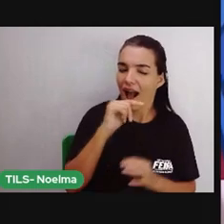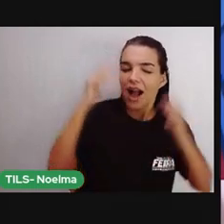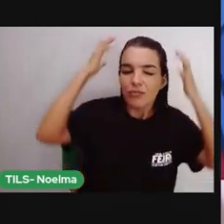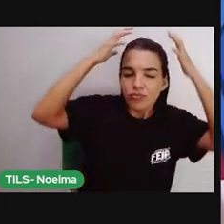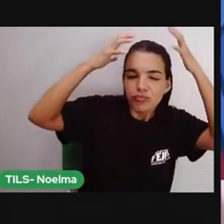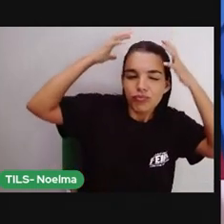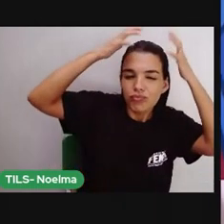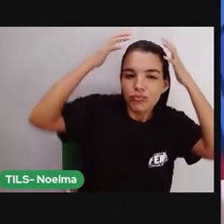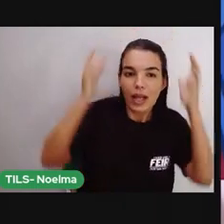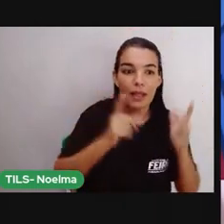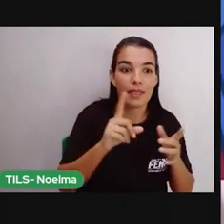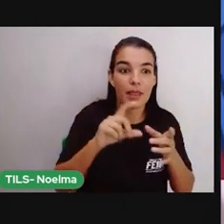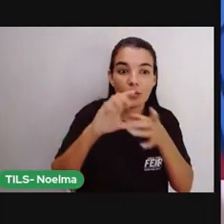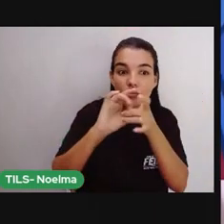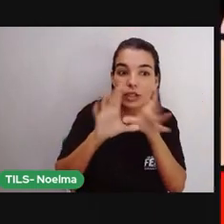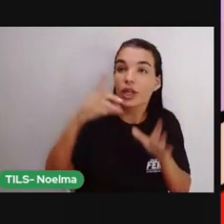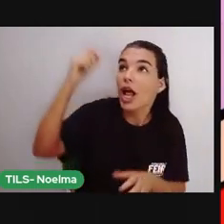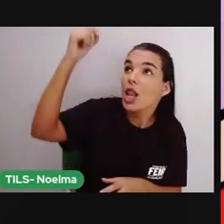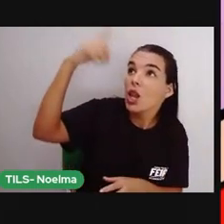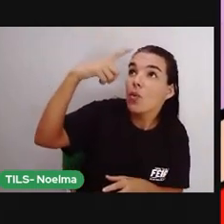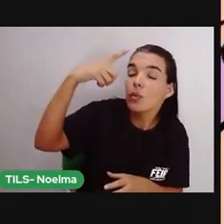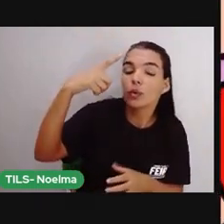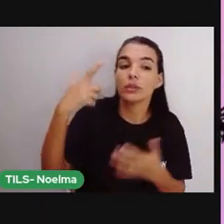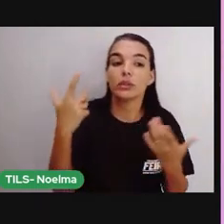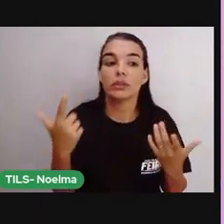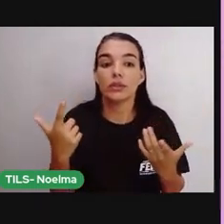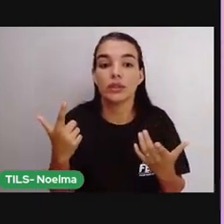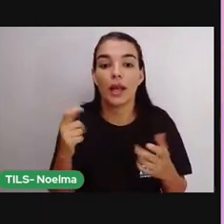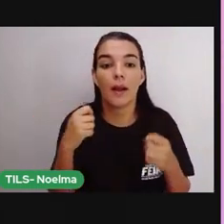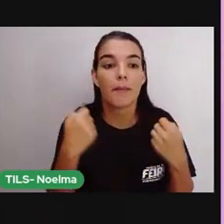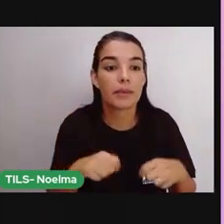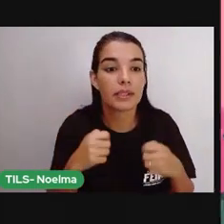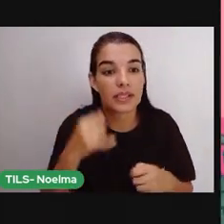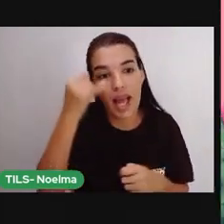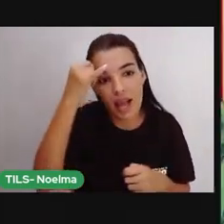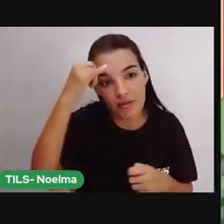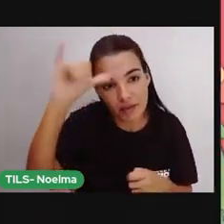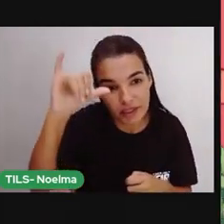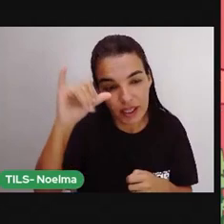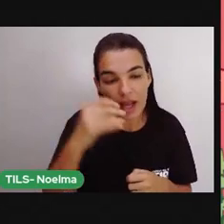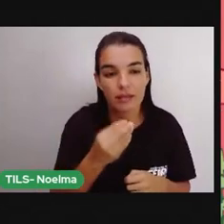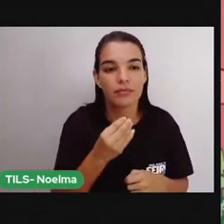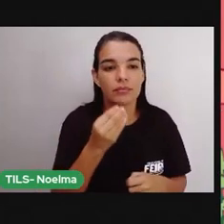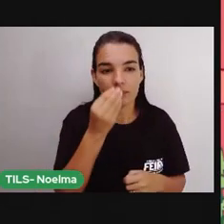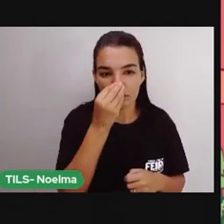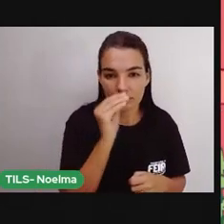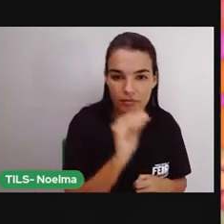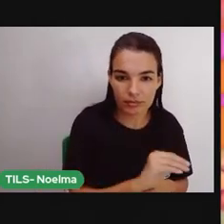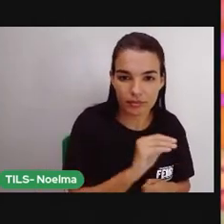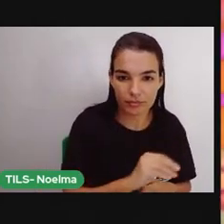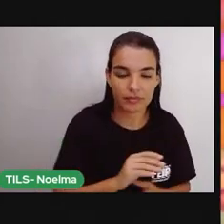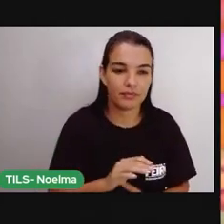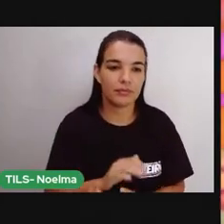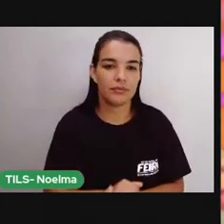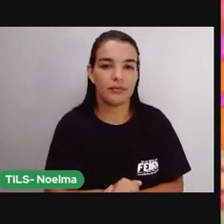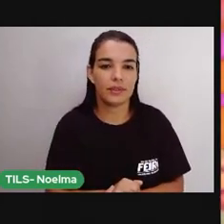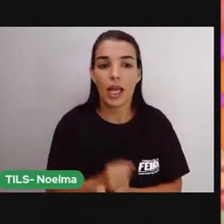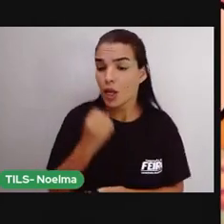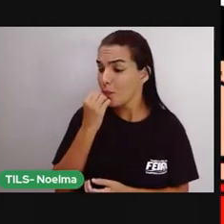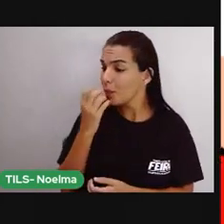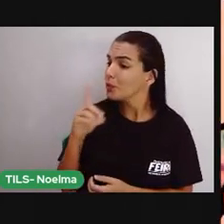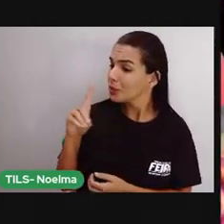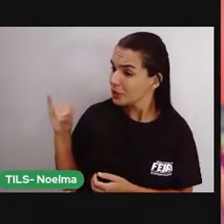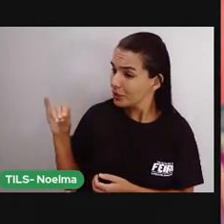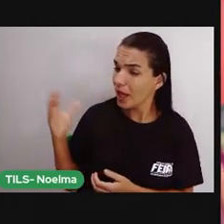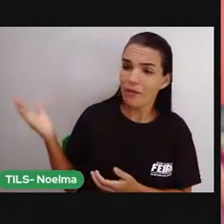não deixando luzes acesas à toa, evitando desperdícios em geral. Oi, tia. E aí, mo? Vamos comprar as coisas